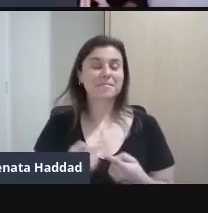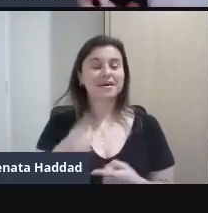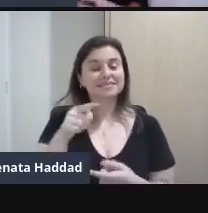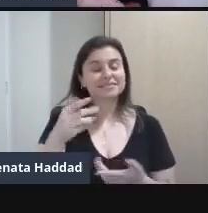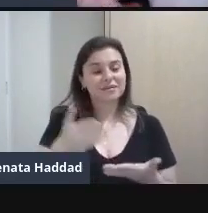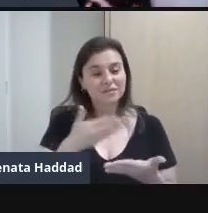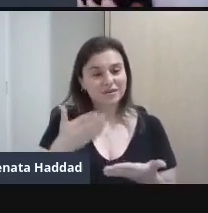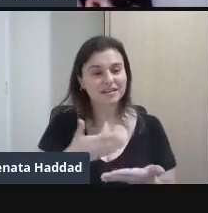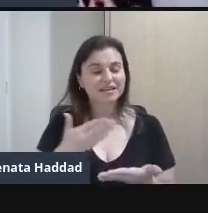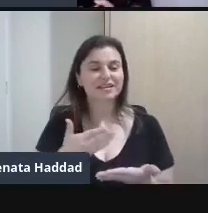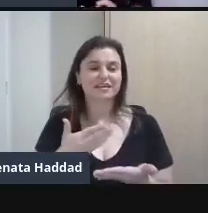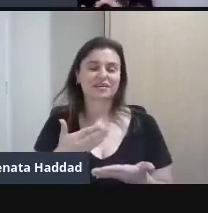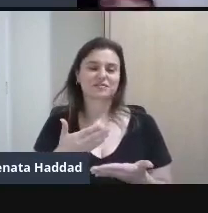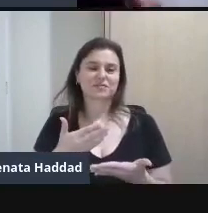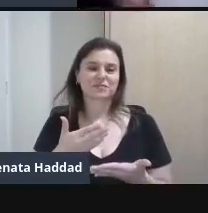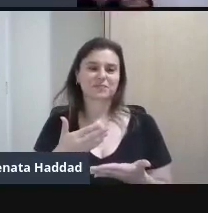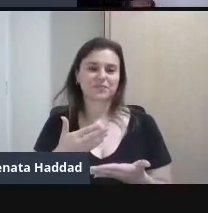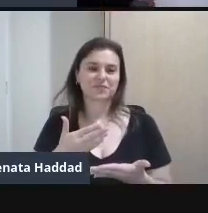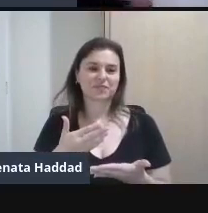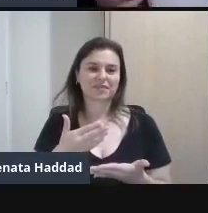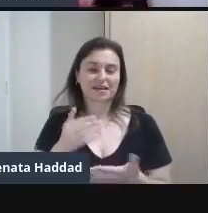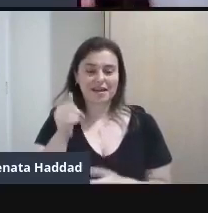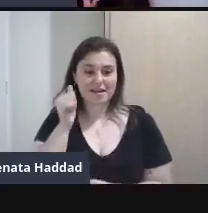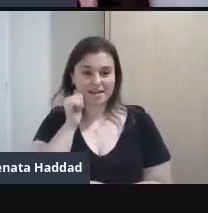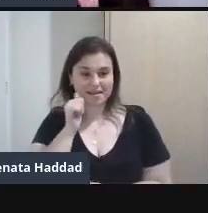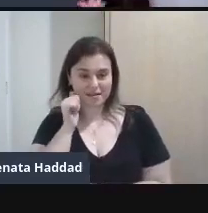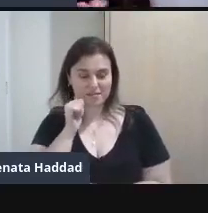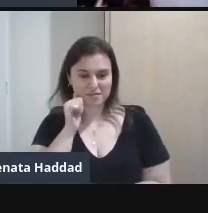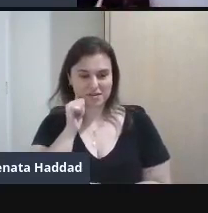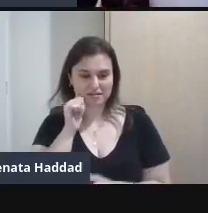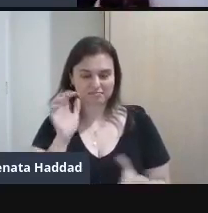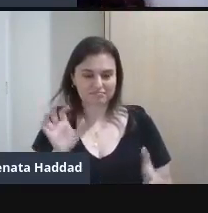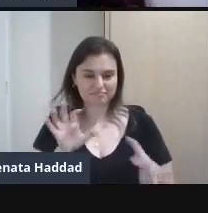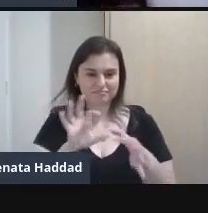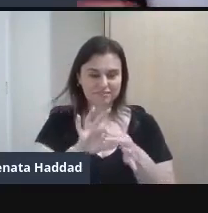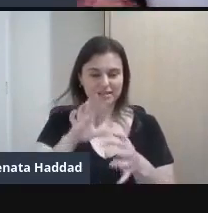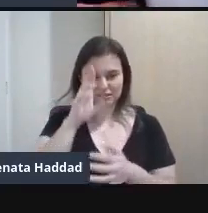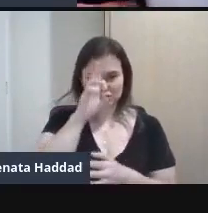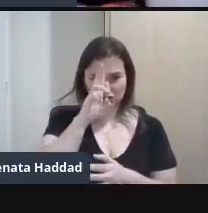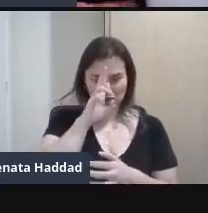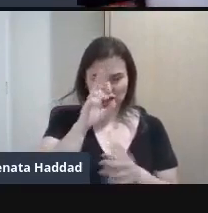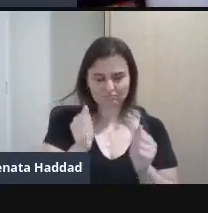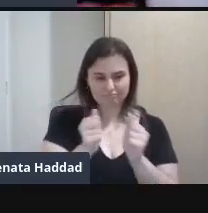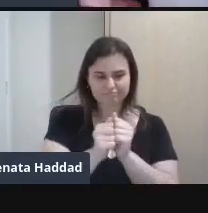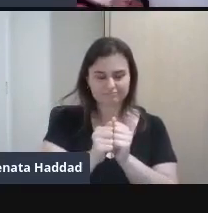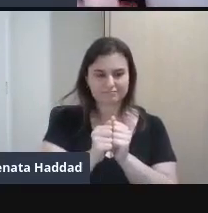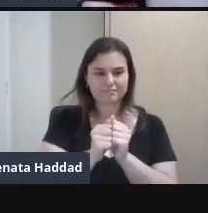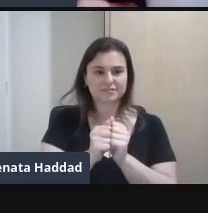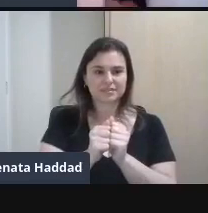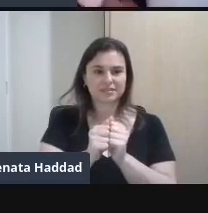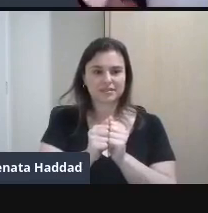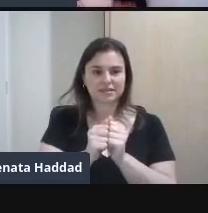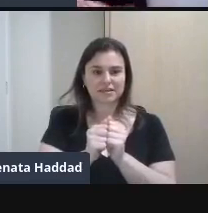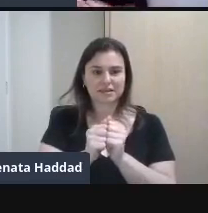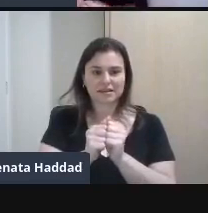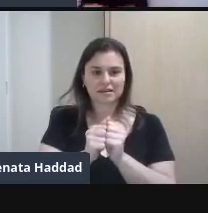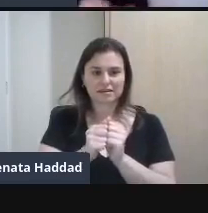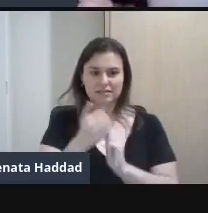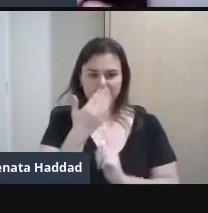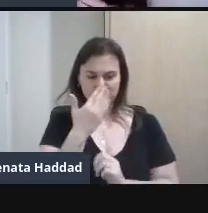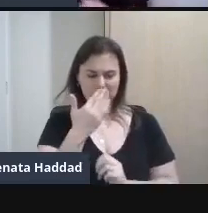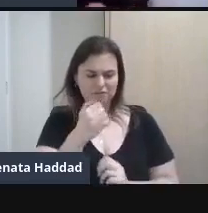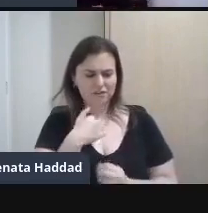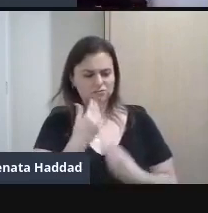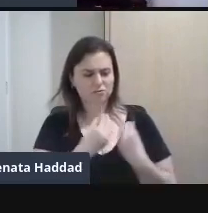Que a Regina Machado Reúne histórias De mulheres Que diante De uma adversidade